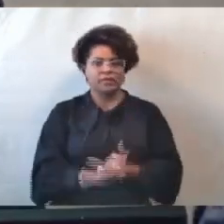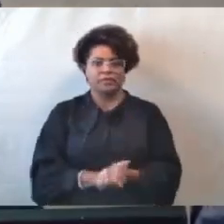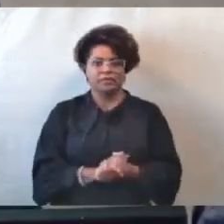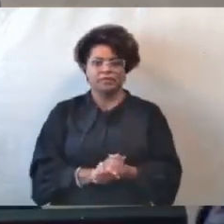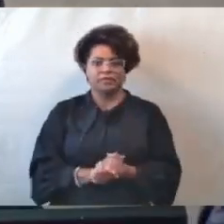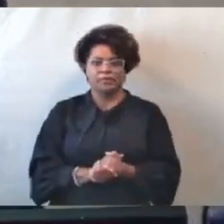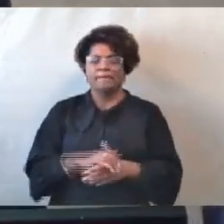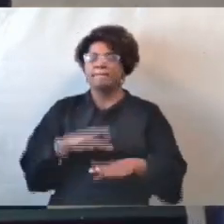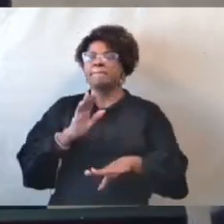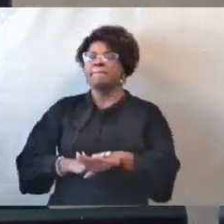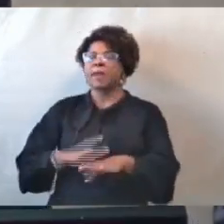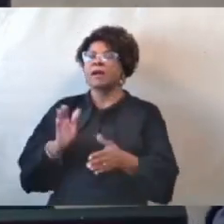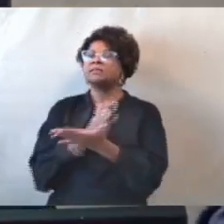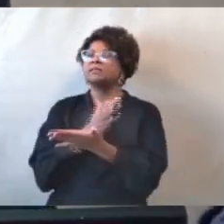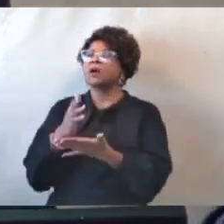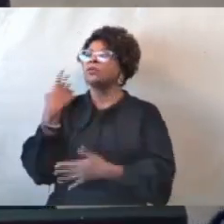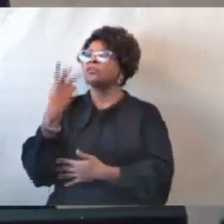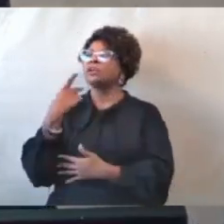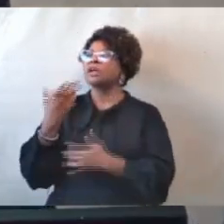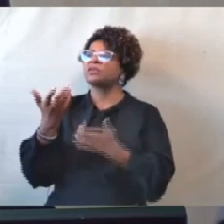vereador deseja fazer alguma pergunta.